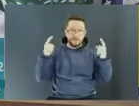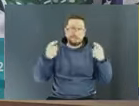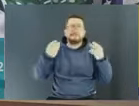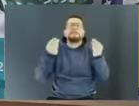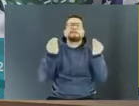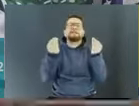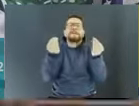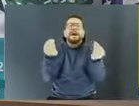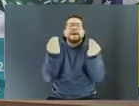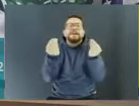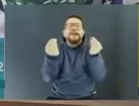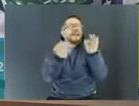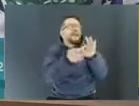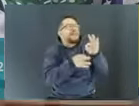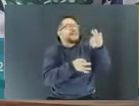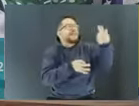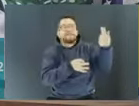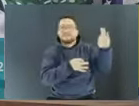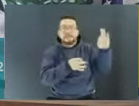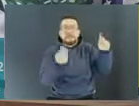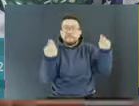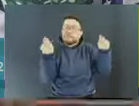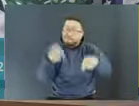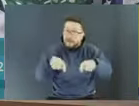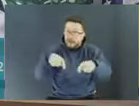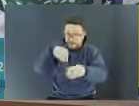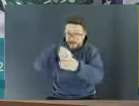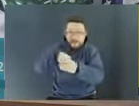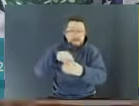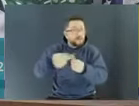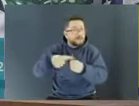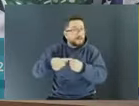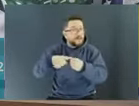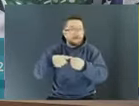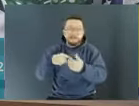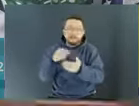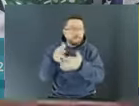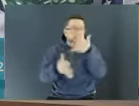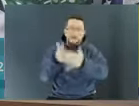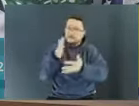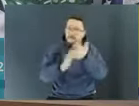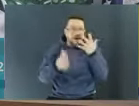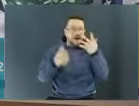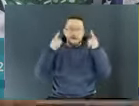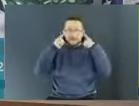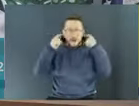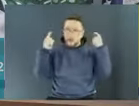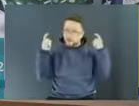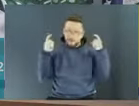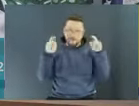completamente diferentes daquela que a gente tinha antigamente. e vale também para o conceito do self-storage.